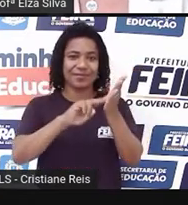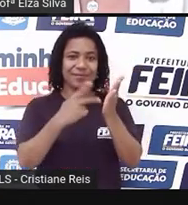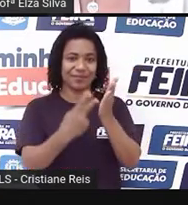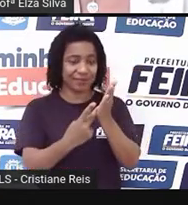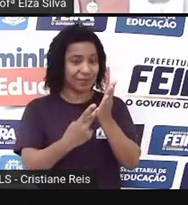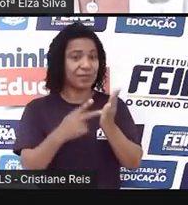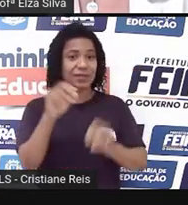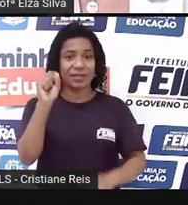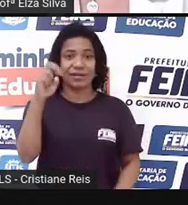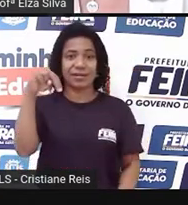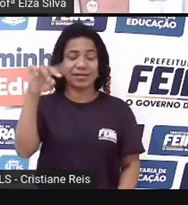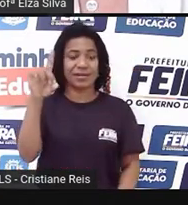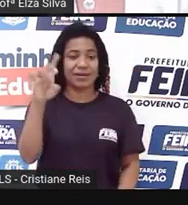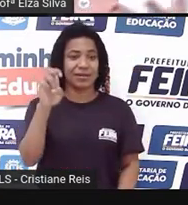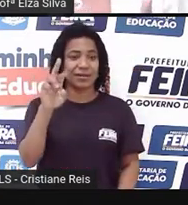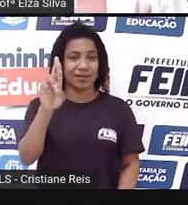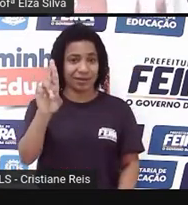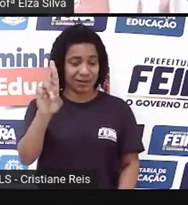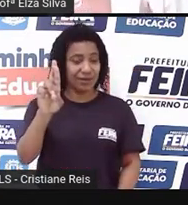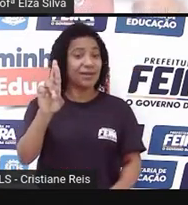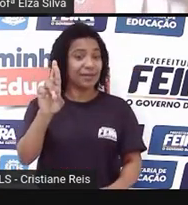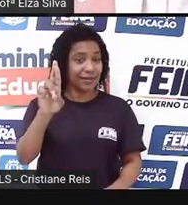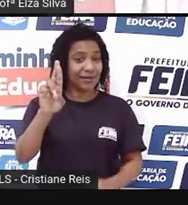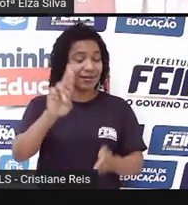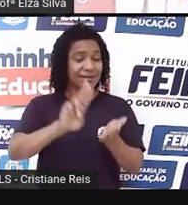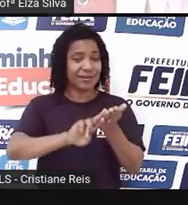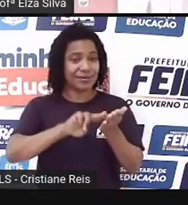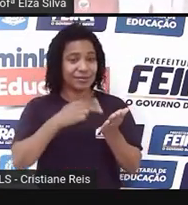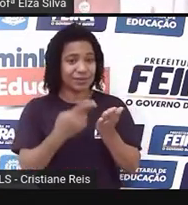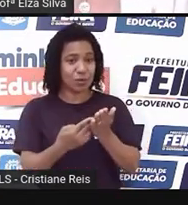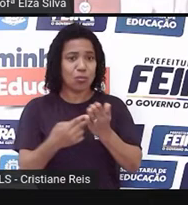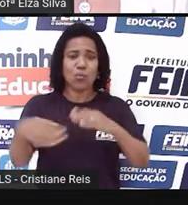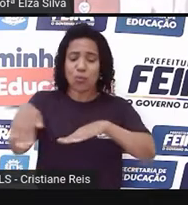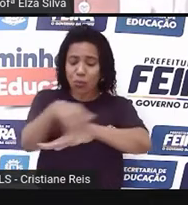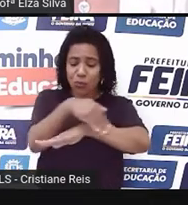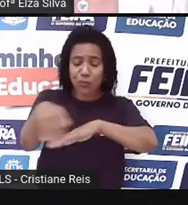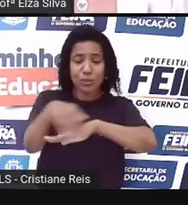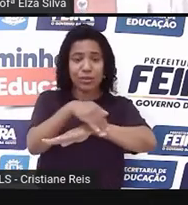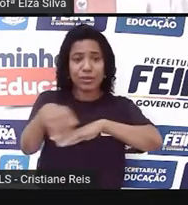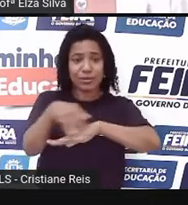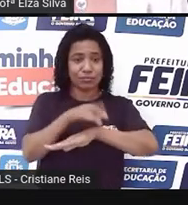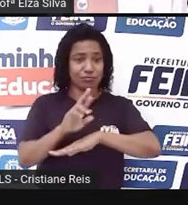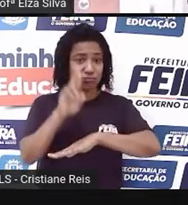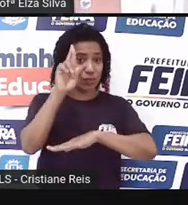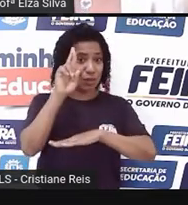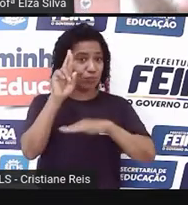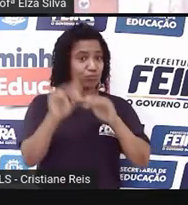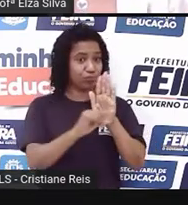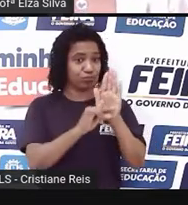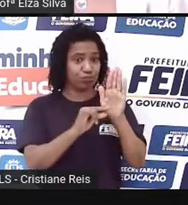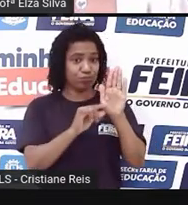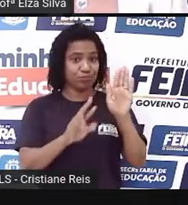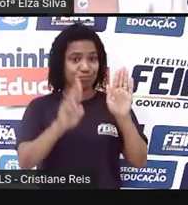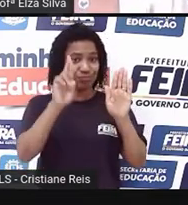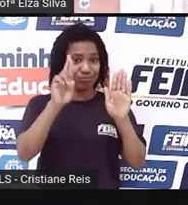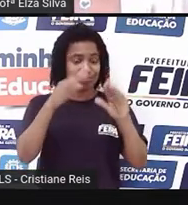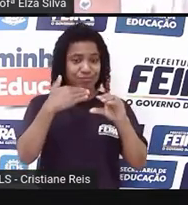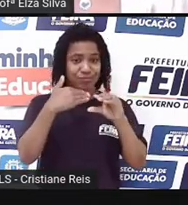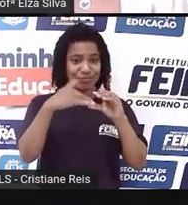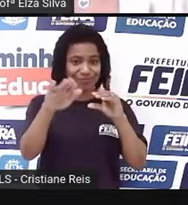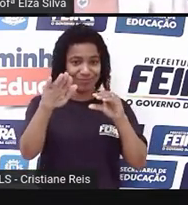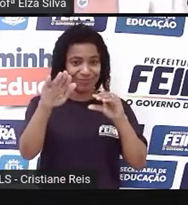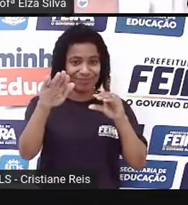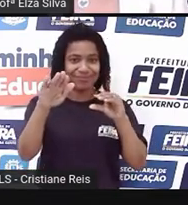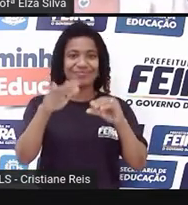remetente, né, o endereço daquele que envia. Então, from, de Cristina